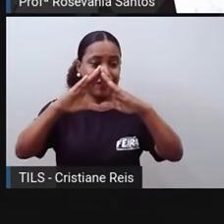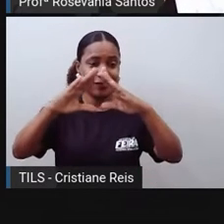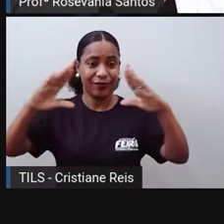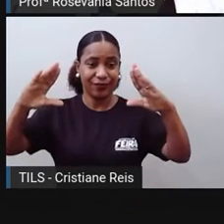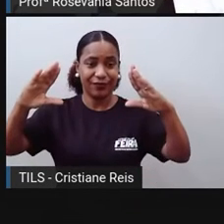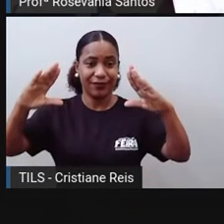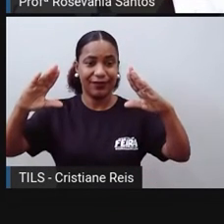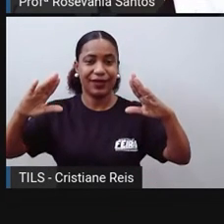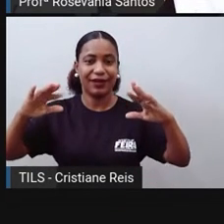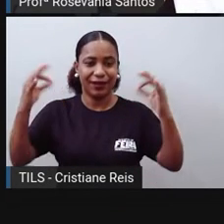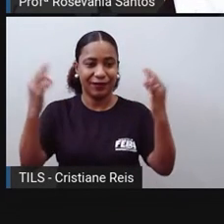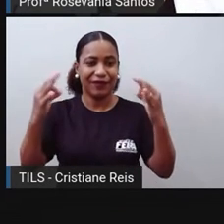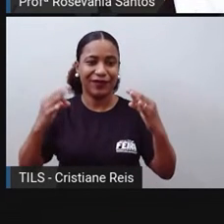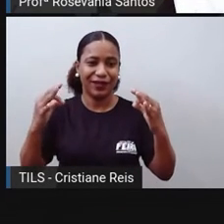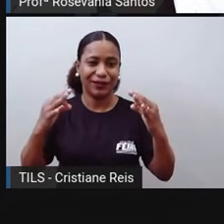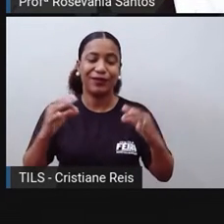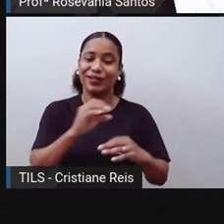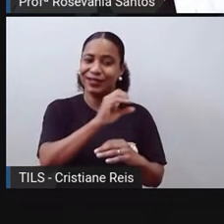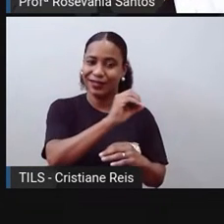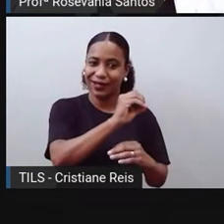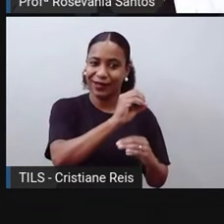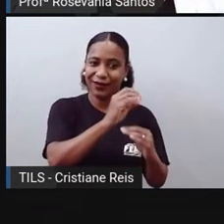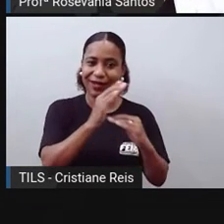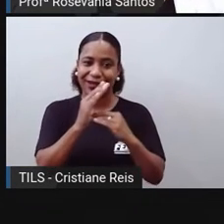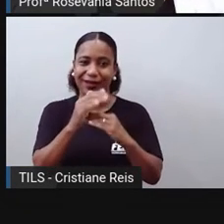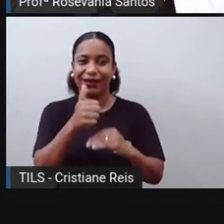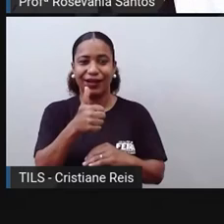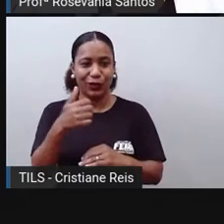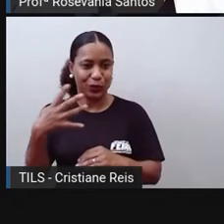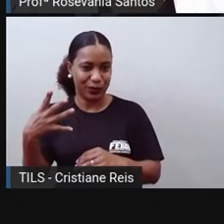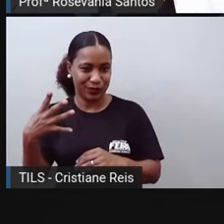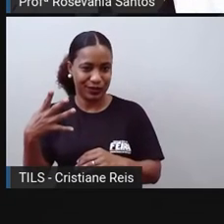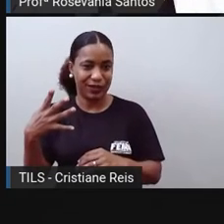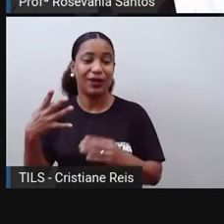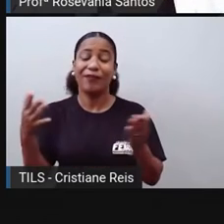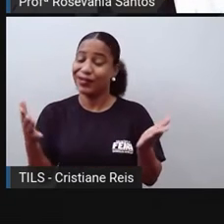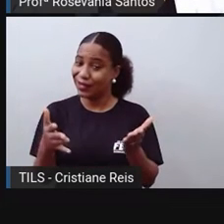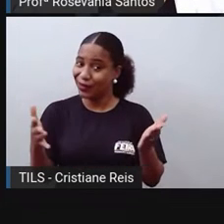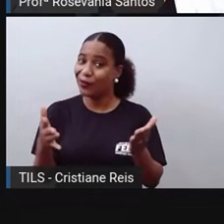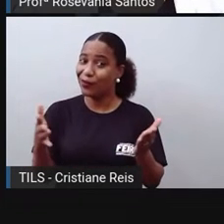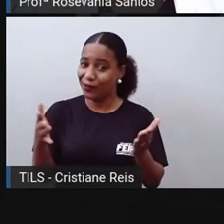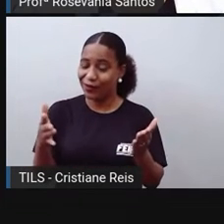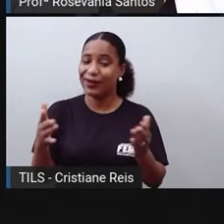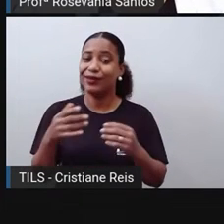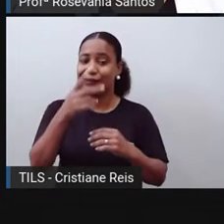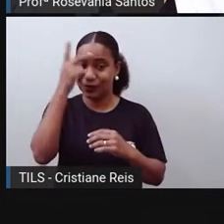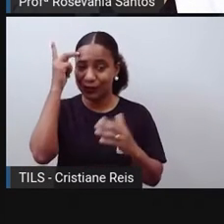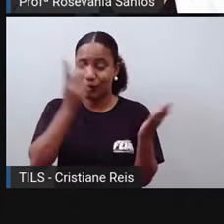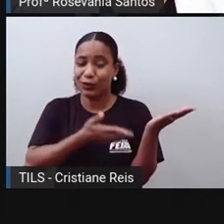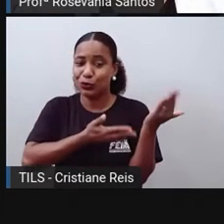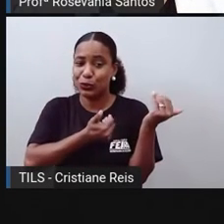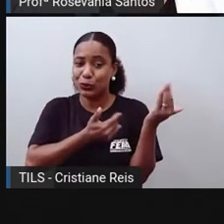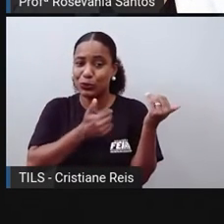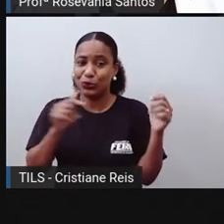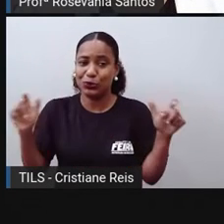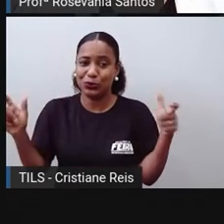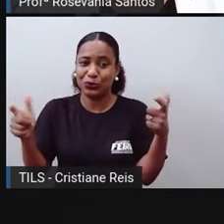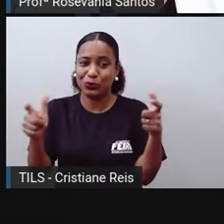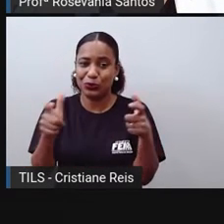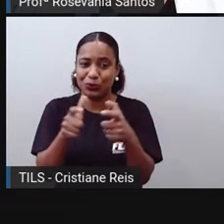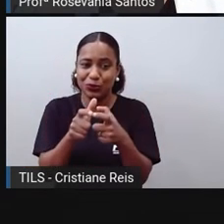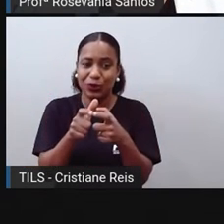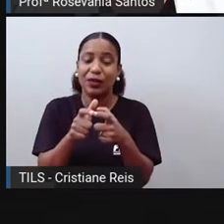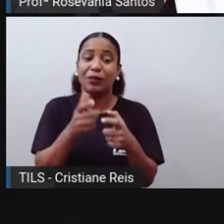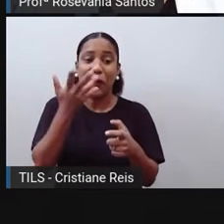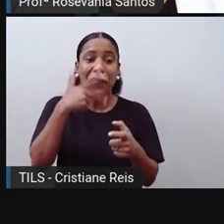zero aos 14 anos. Então, estamos tendo, sim, e é visível, uma redução do número de crianças e